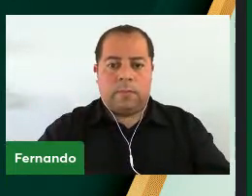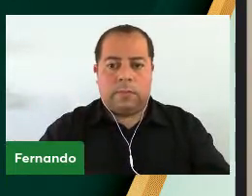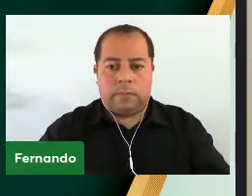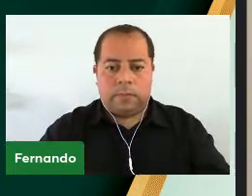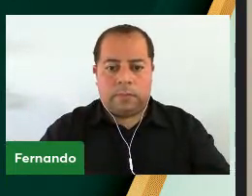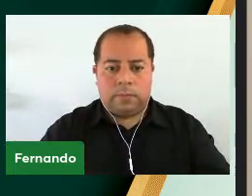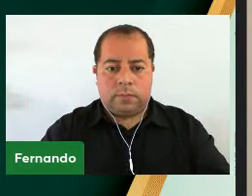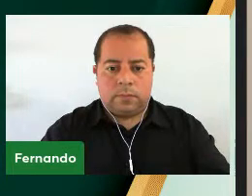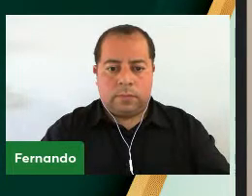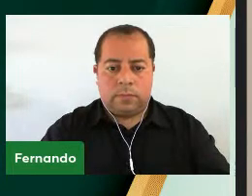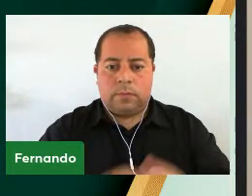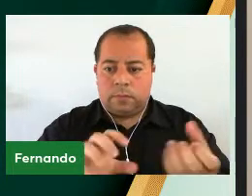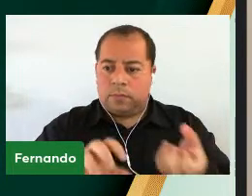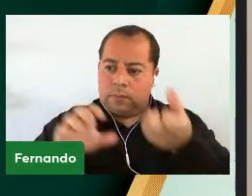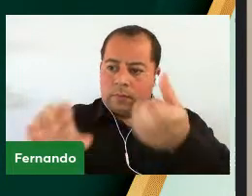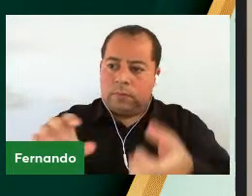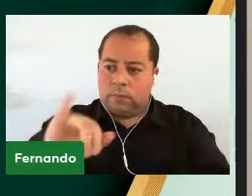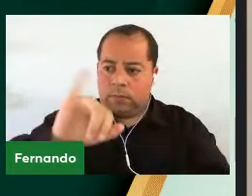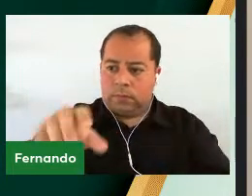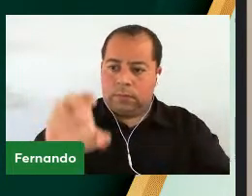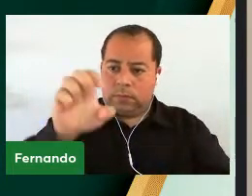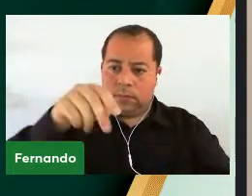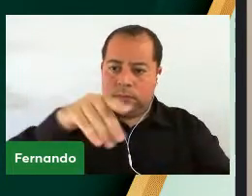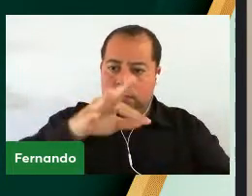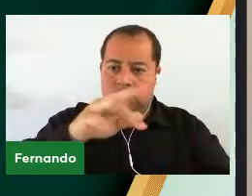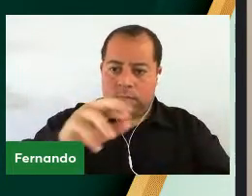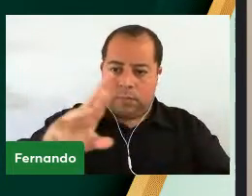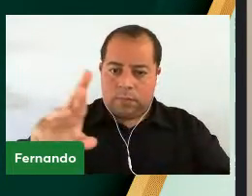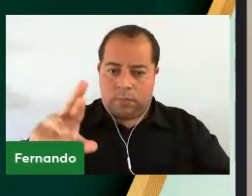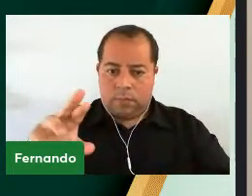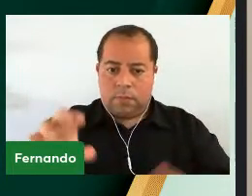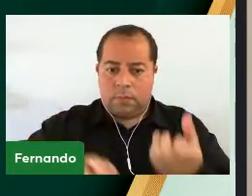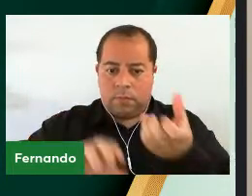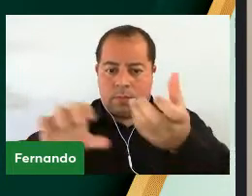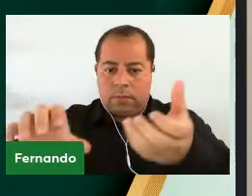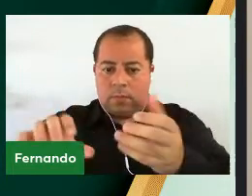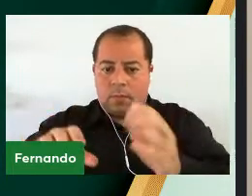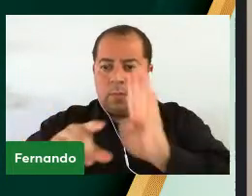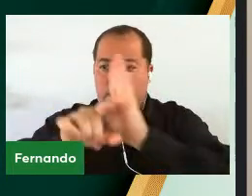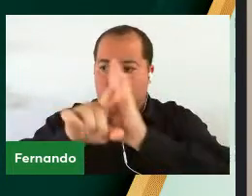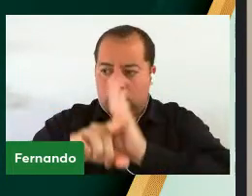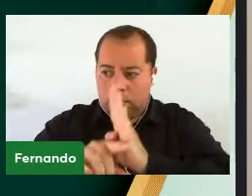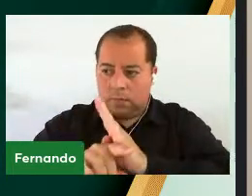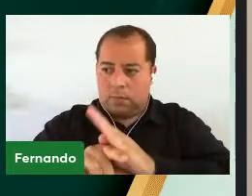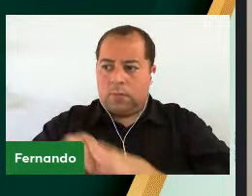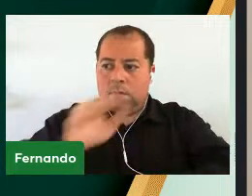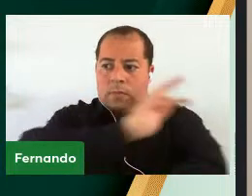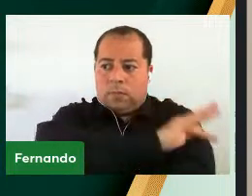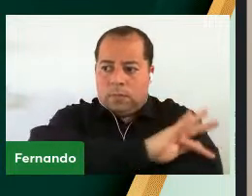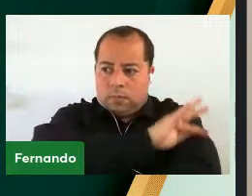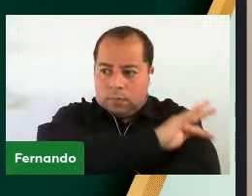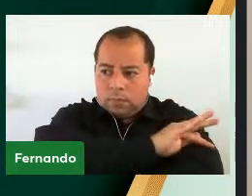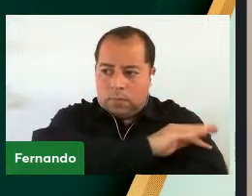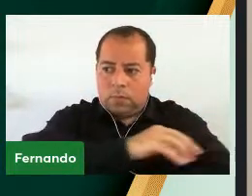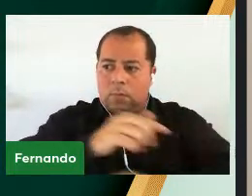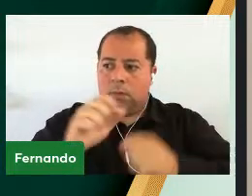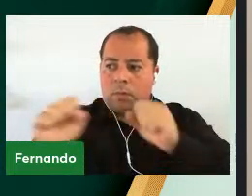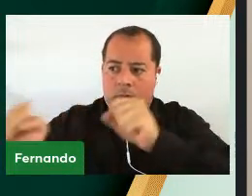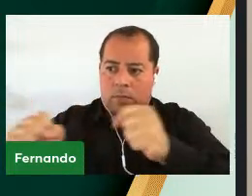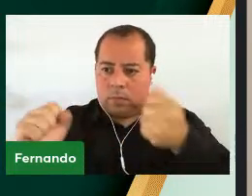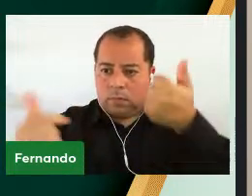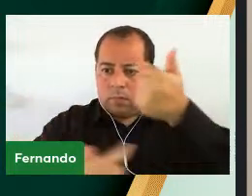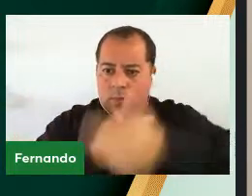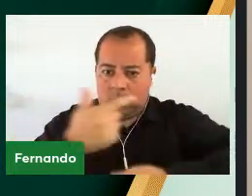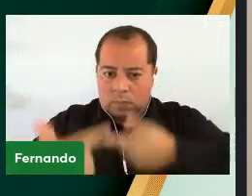Confiro a Jennifer Vepo Prade o grau de bacharel em farmácia Para que possa usufruir de